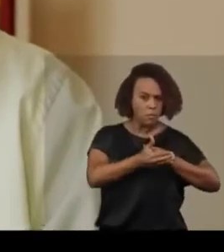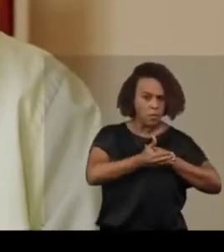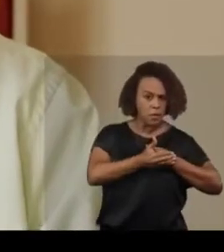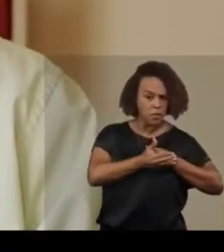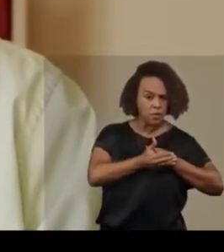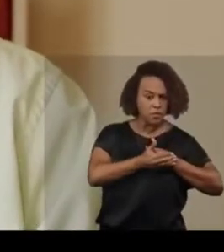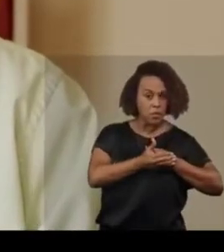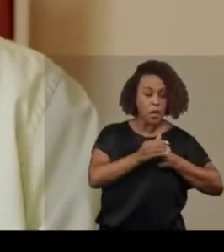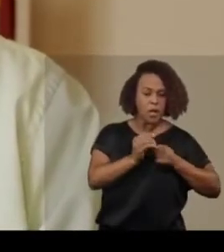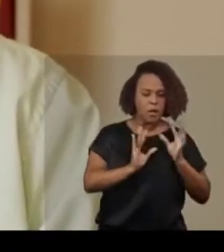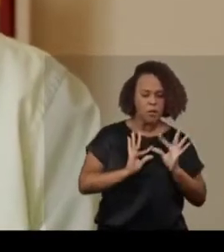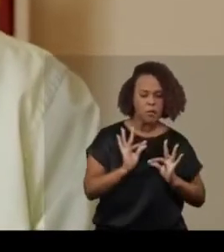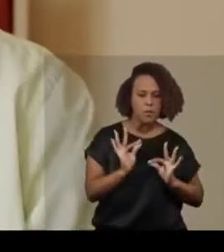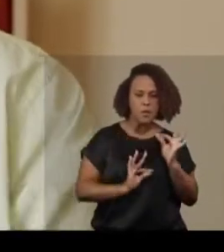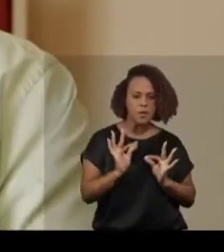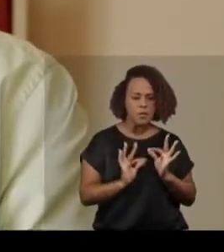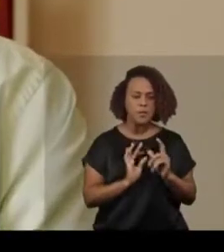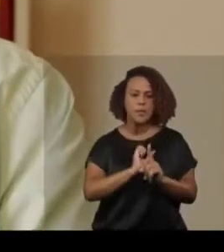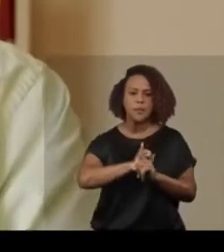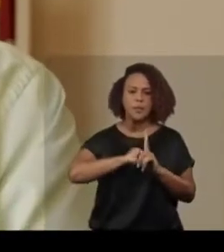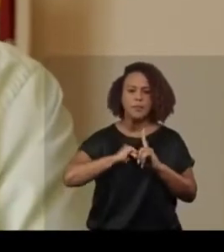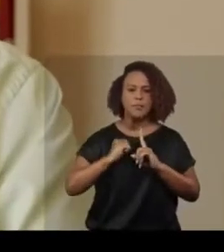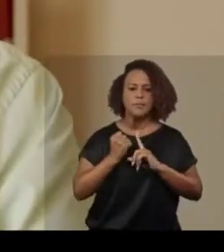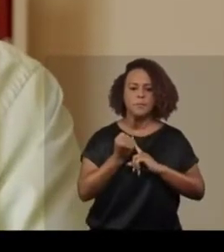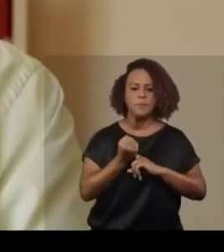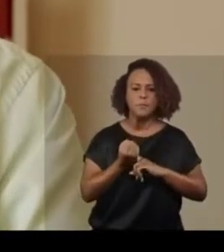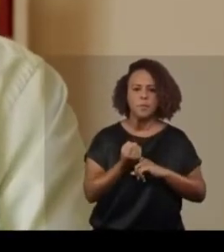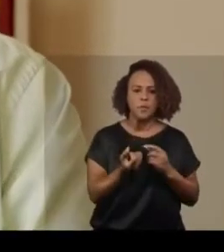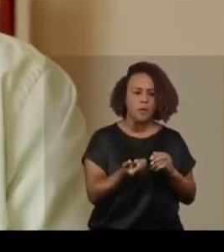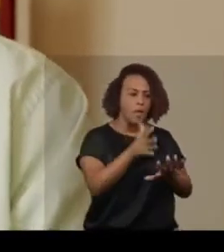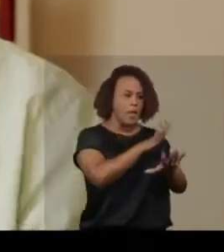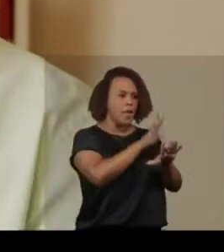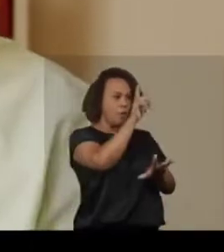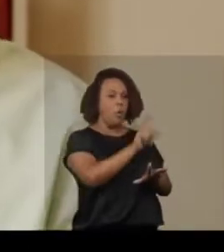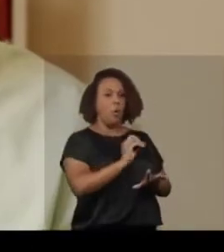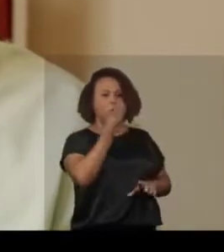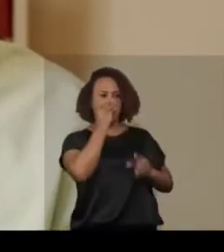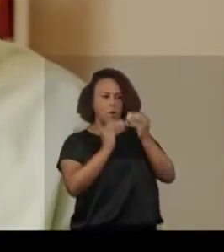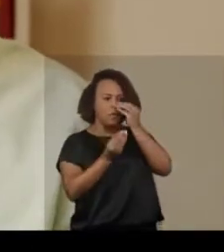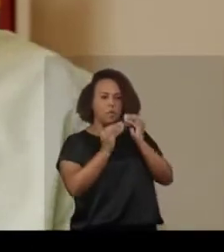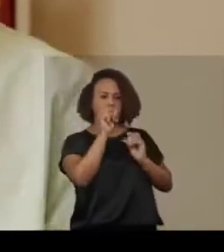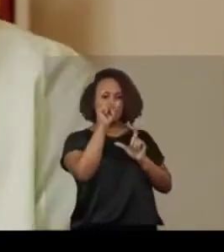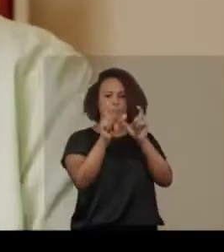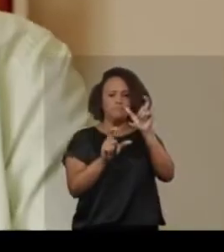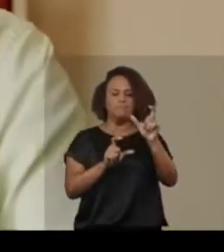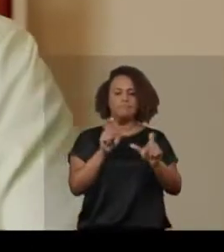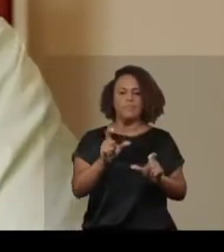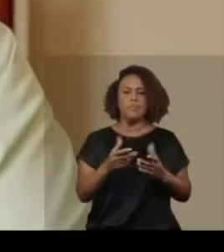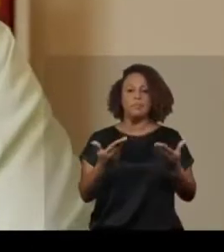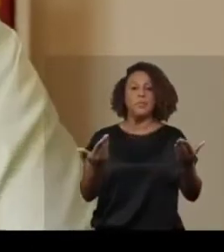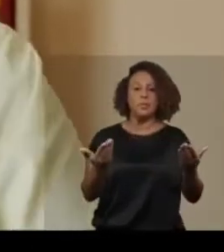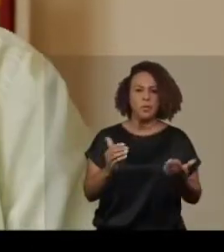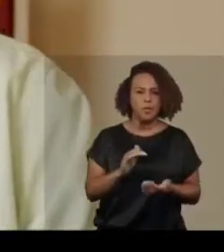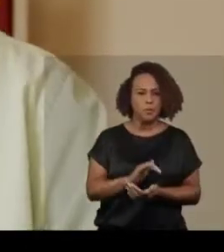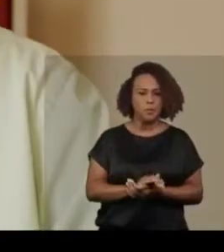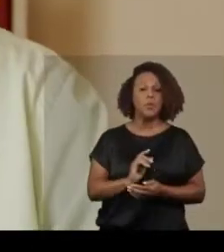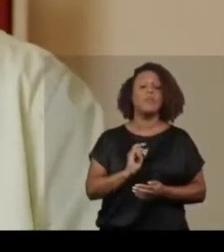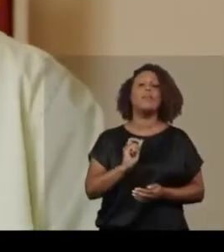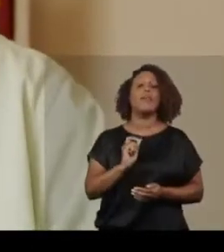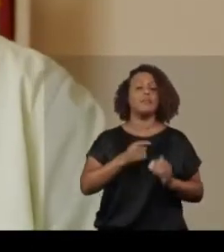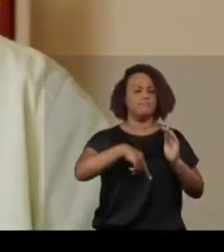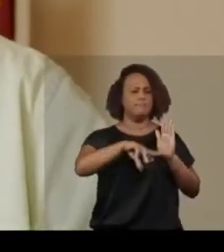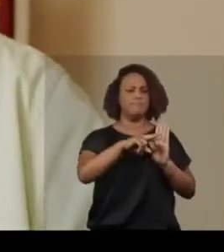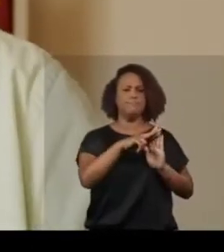implícito Que organiza a sociedade Que inclui ou exclui as